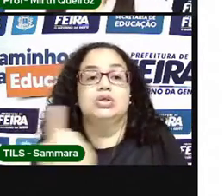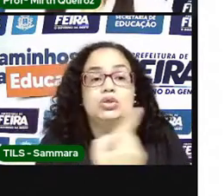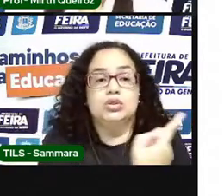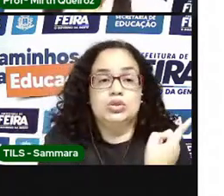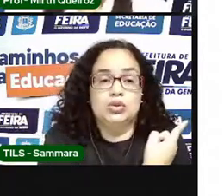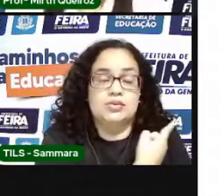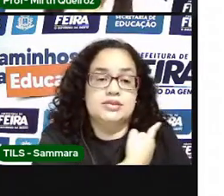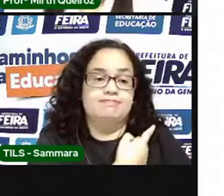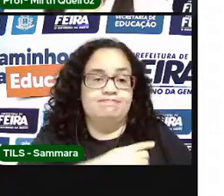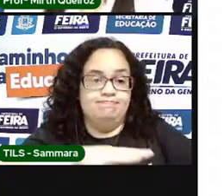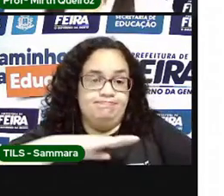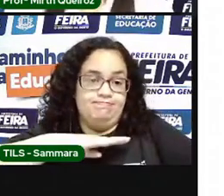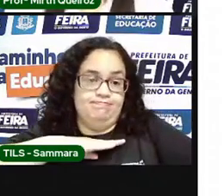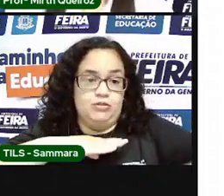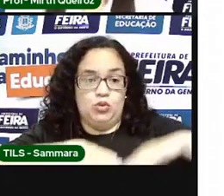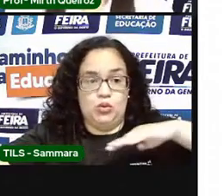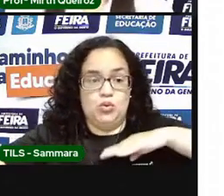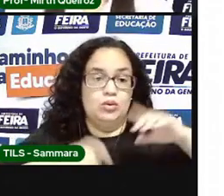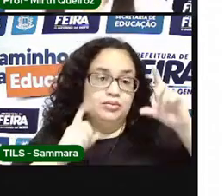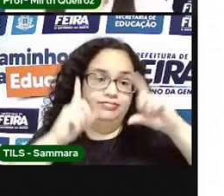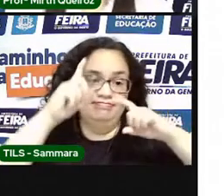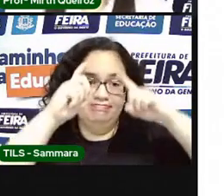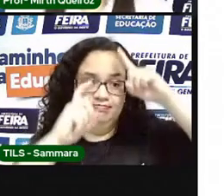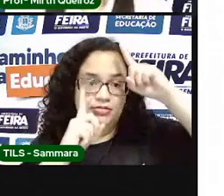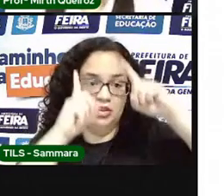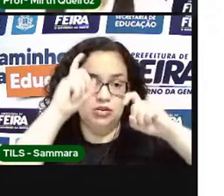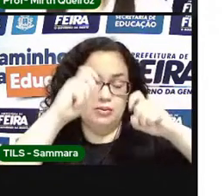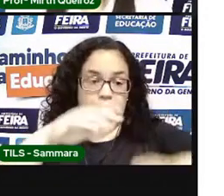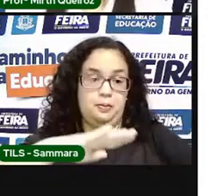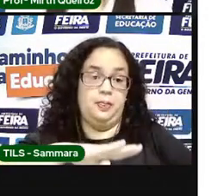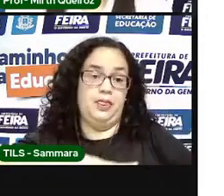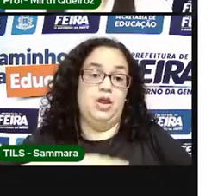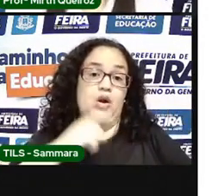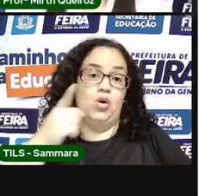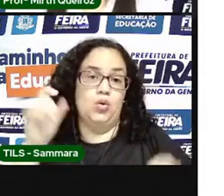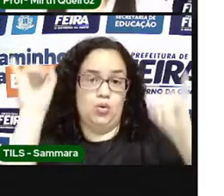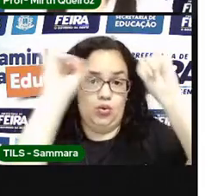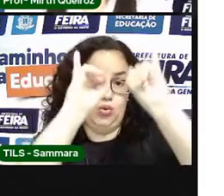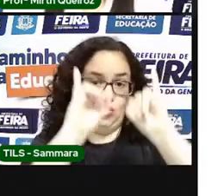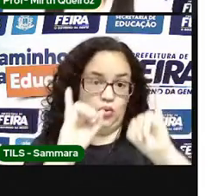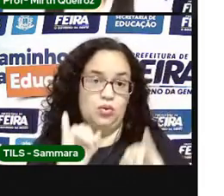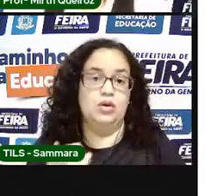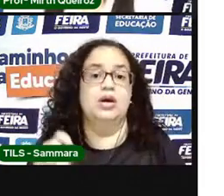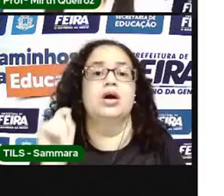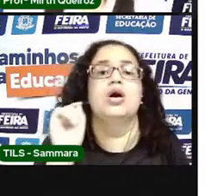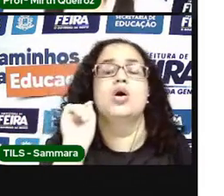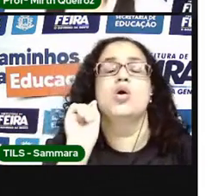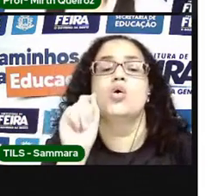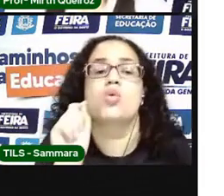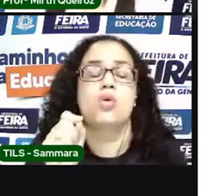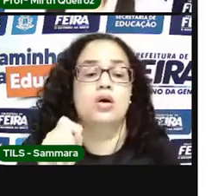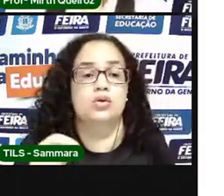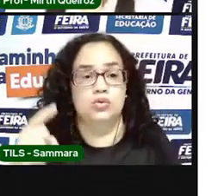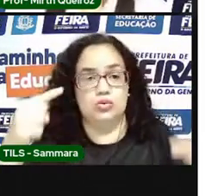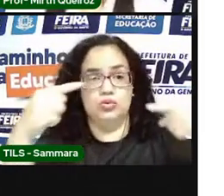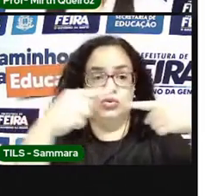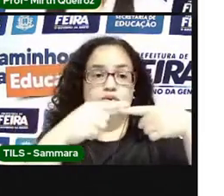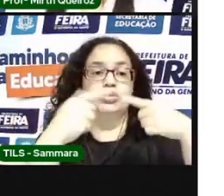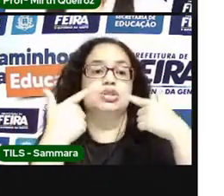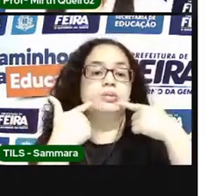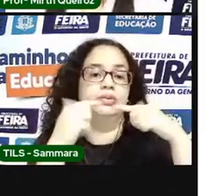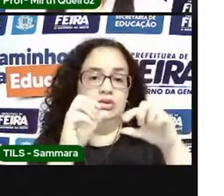corporais, né? Ou através das imagens. E aí, quais são os tipos de linguagem?